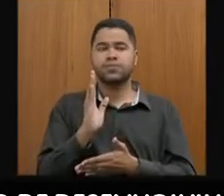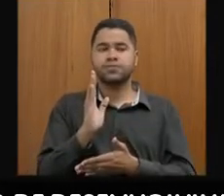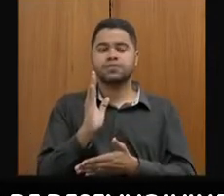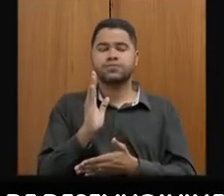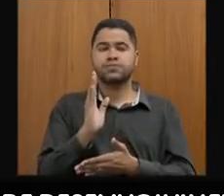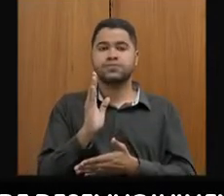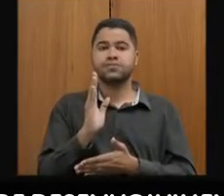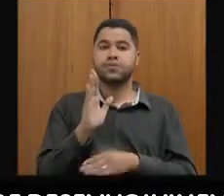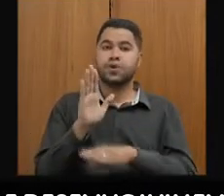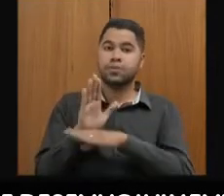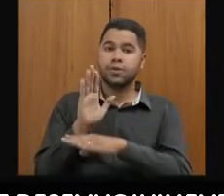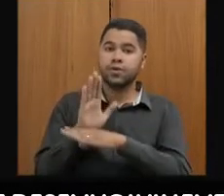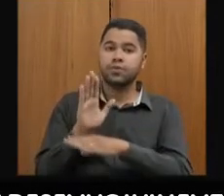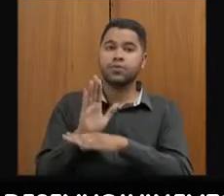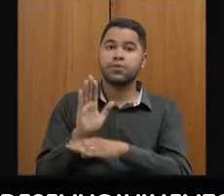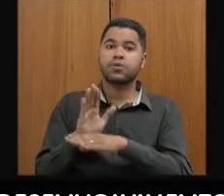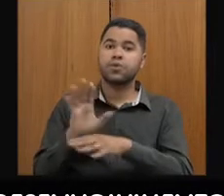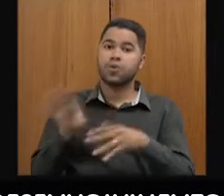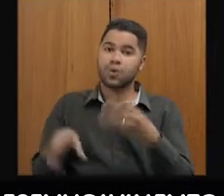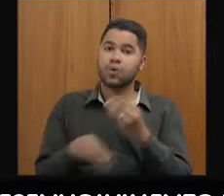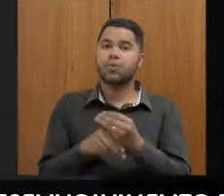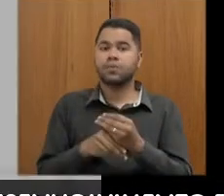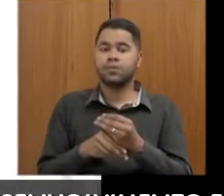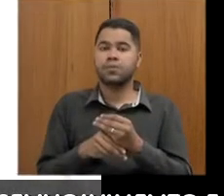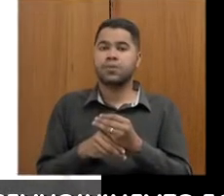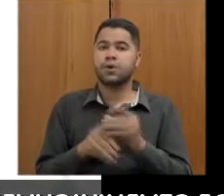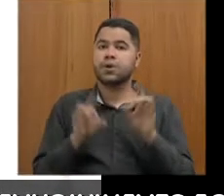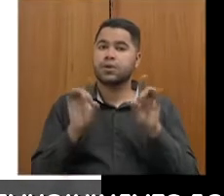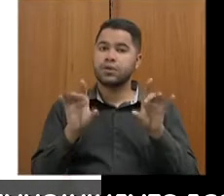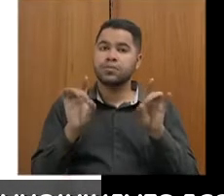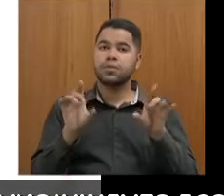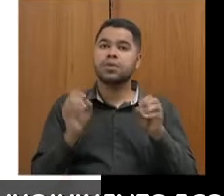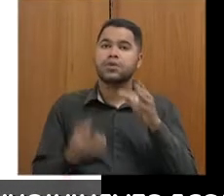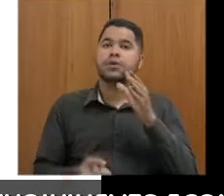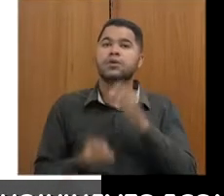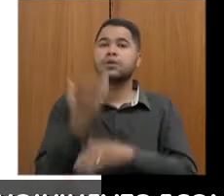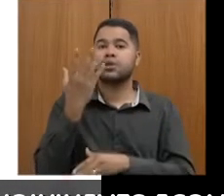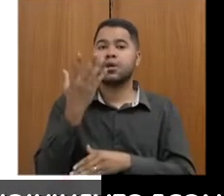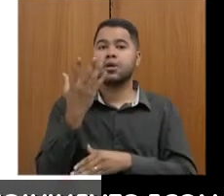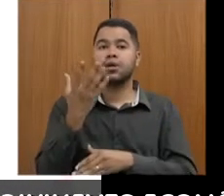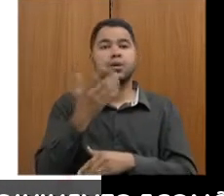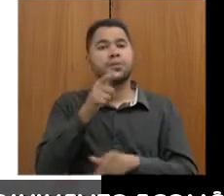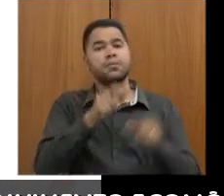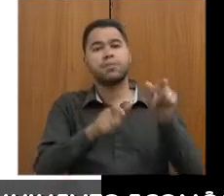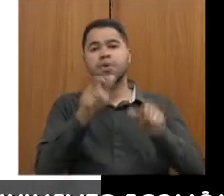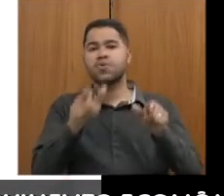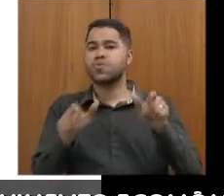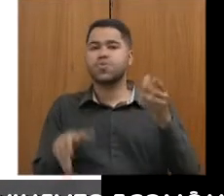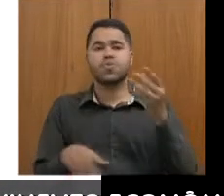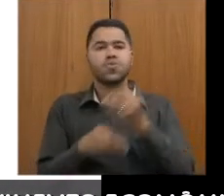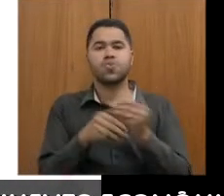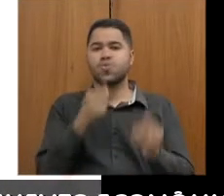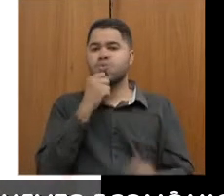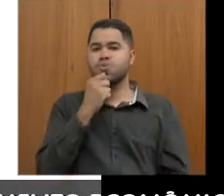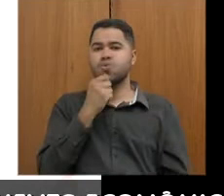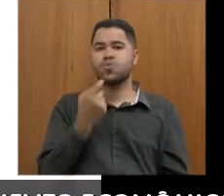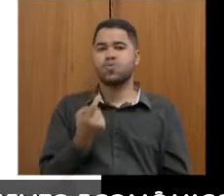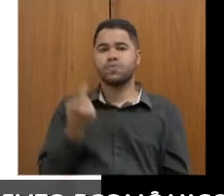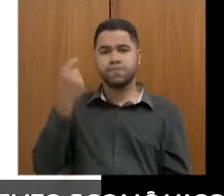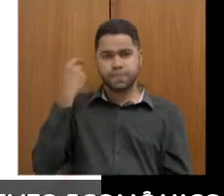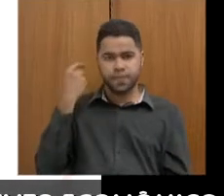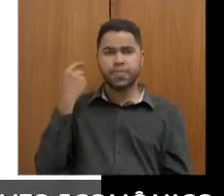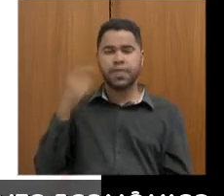o benefício de Previdência Complementar especial criado para aqueles servidores que não aderiram anteriormente à Previdência